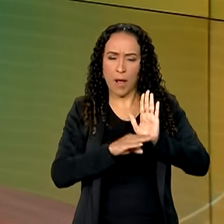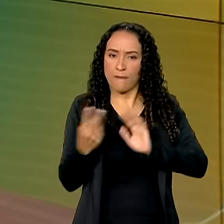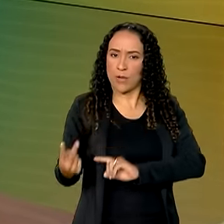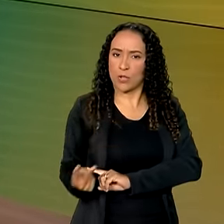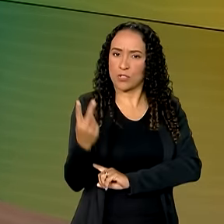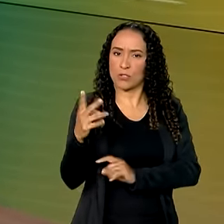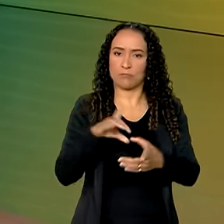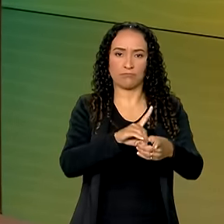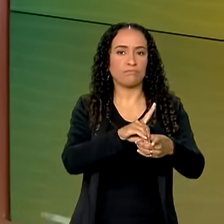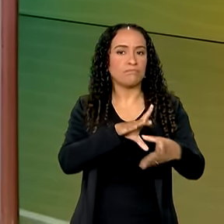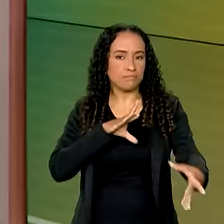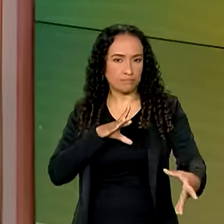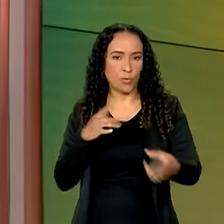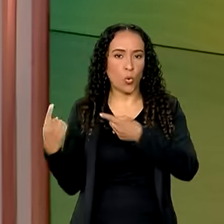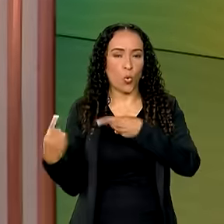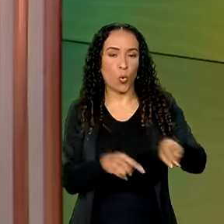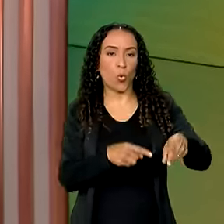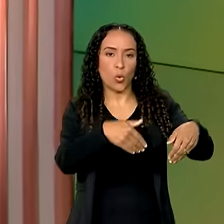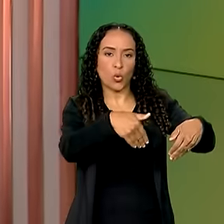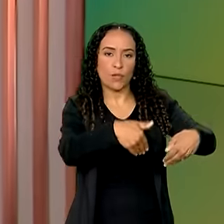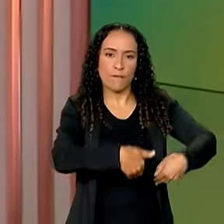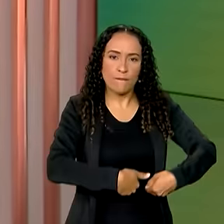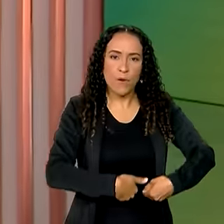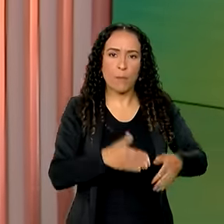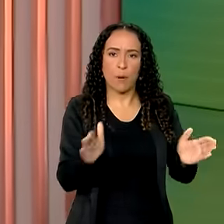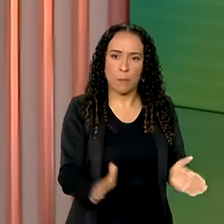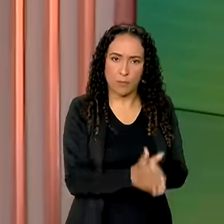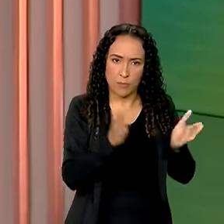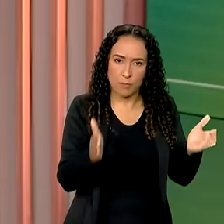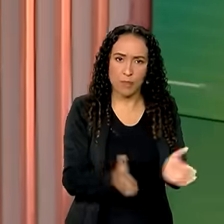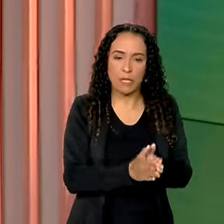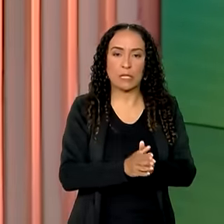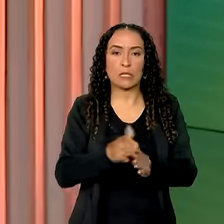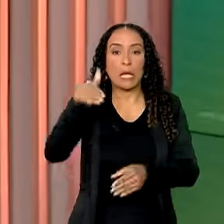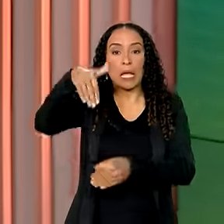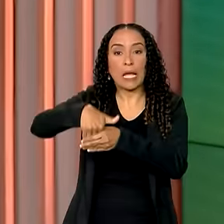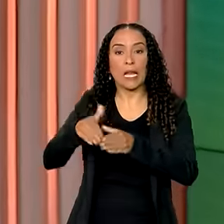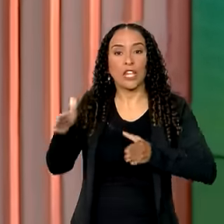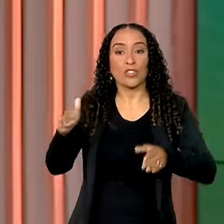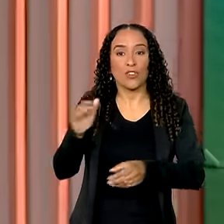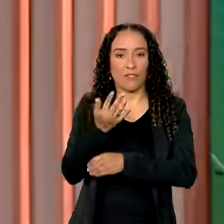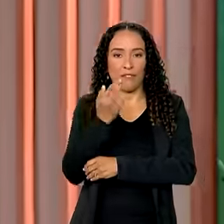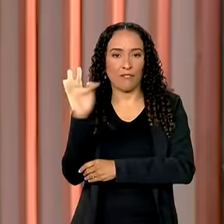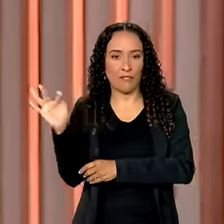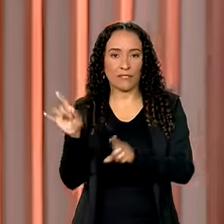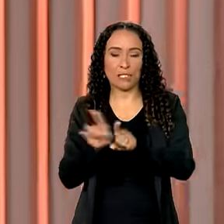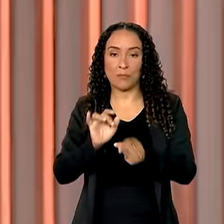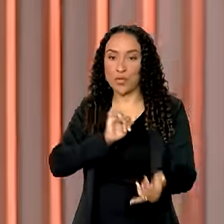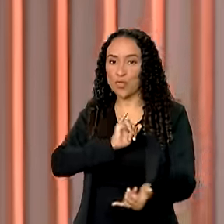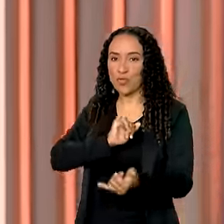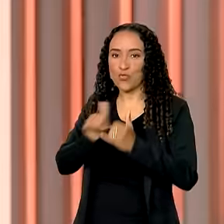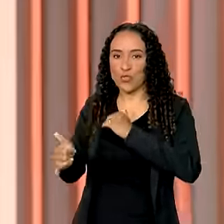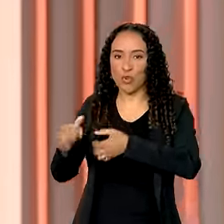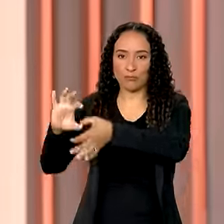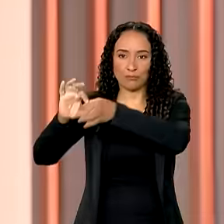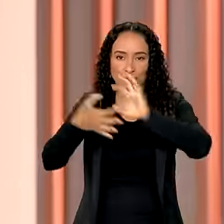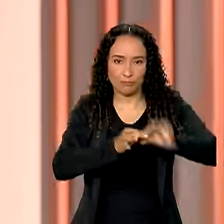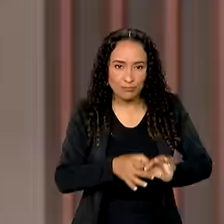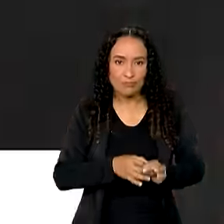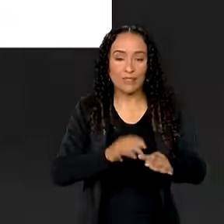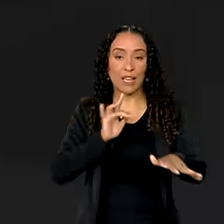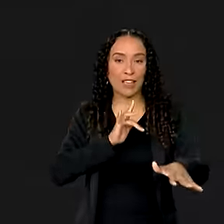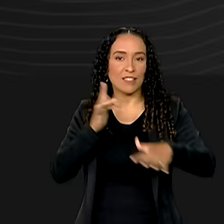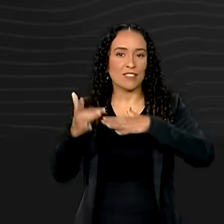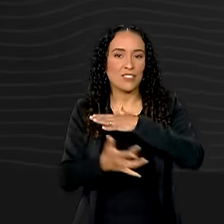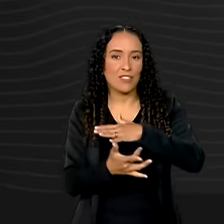a valorização da democracia, o combate à fome e à pobreza, as eleições na França e os Jogos Olímpicos. Nas redes